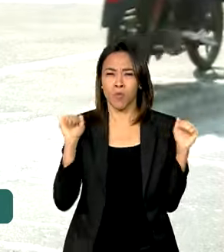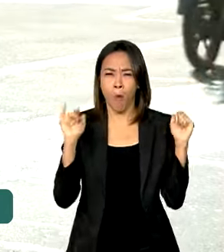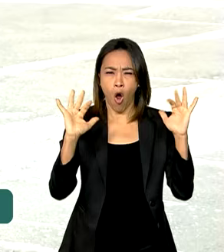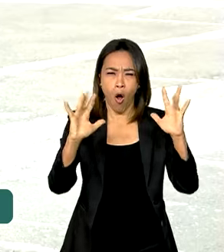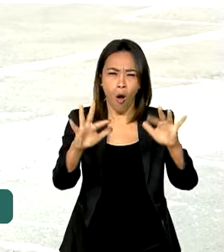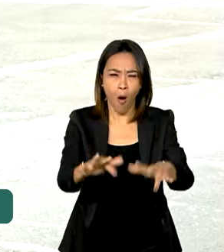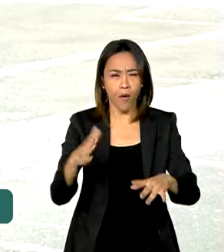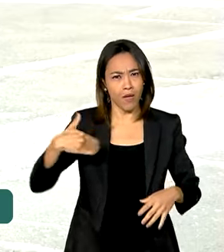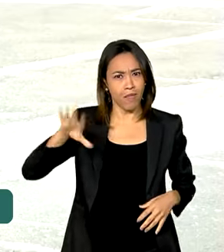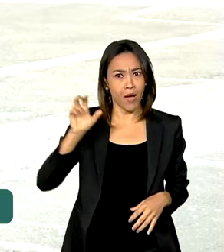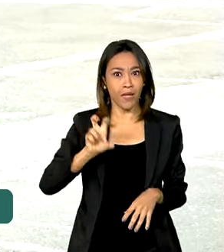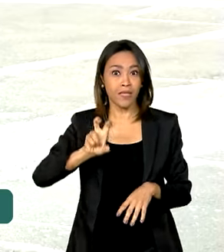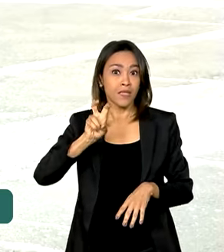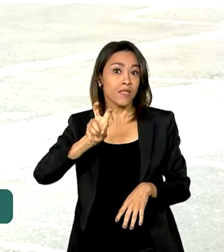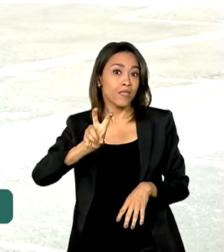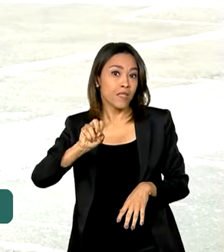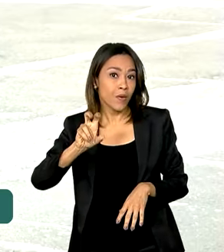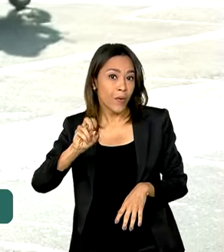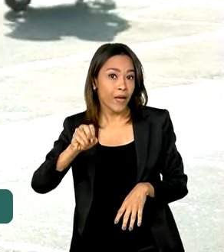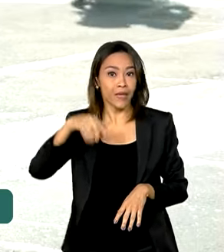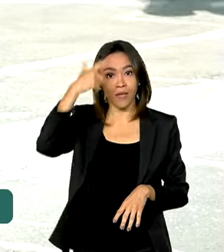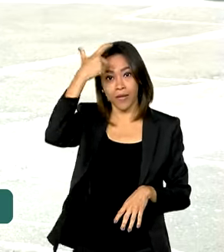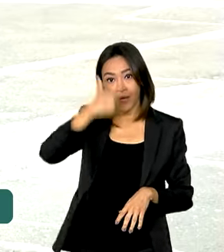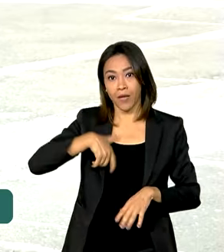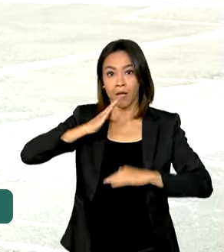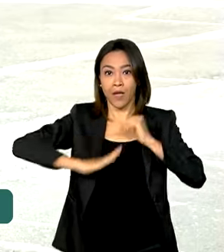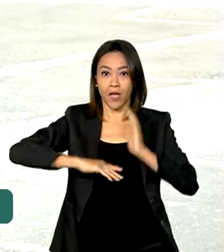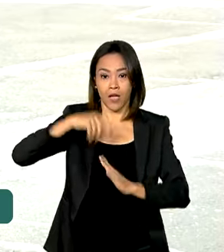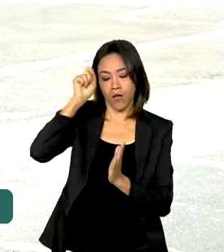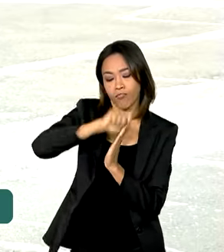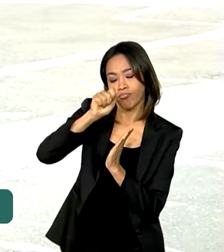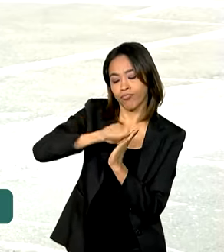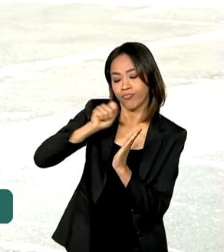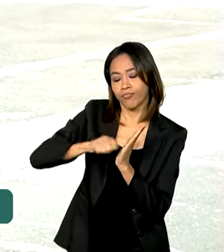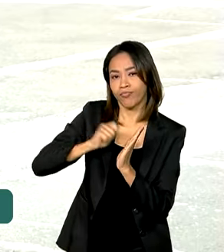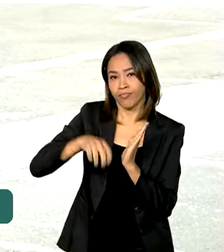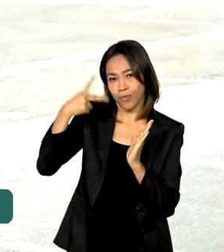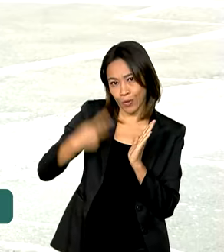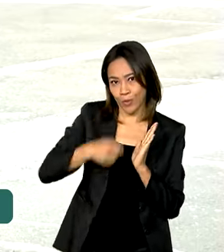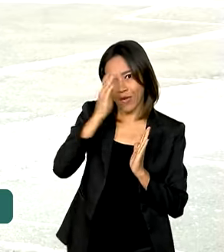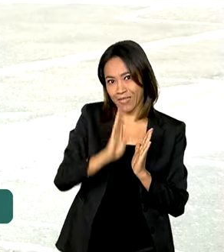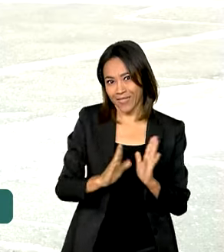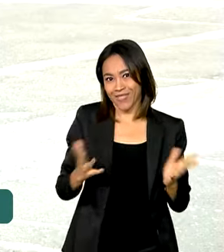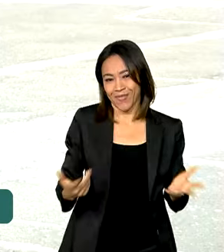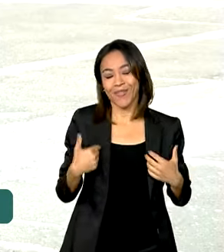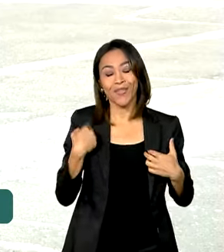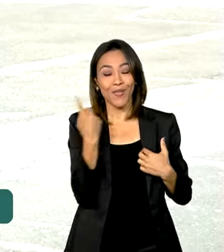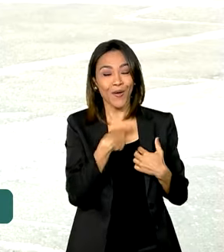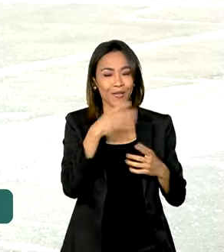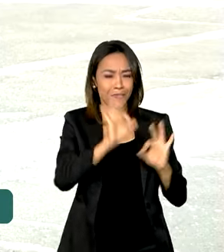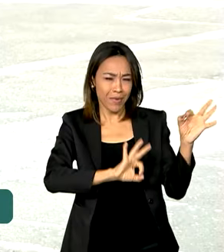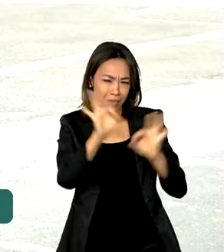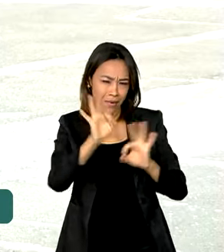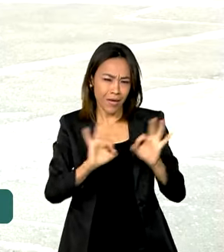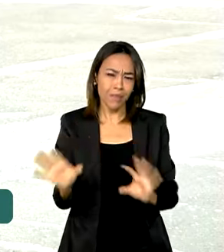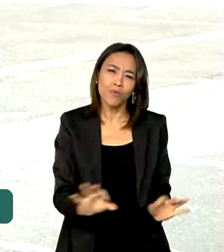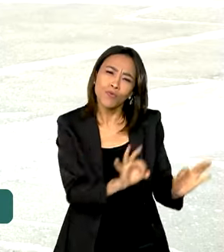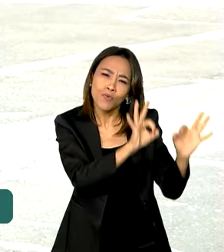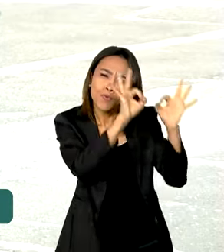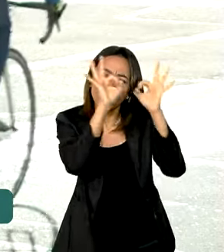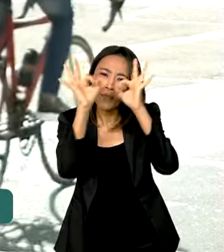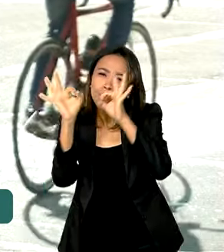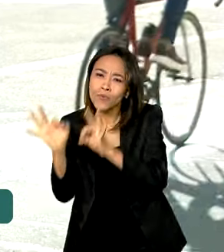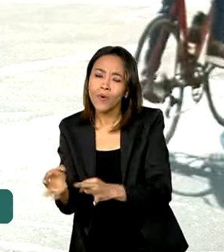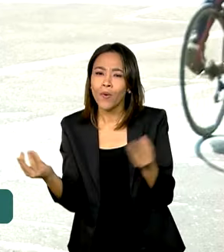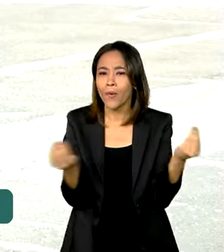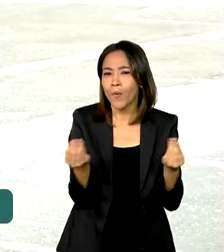presença de mais de 50 escritores e artistas brasileiros. Bom, e a gente preparou uma reportagem falando um pouco mais sobre